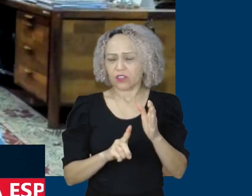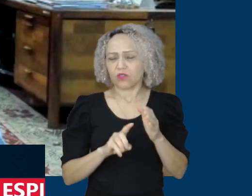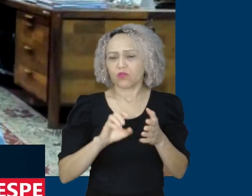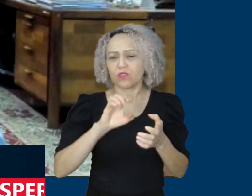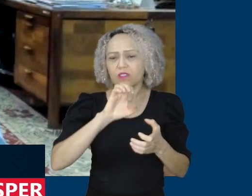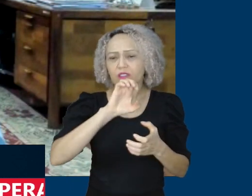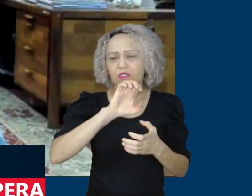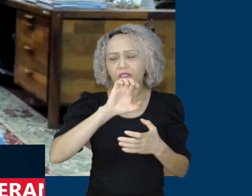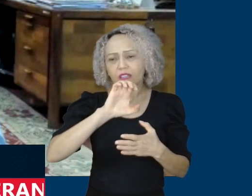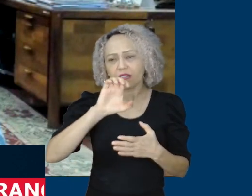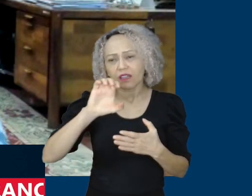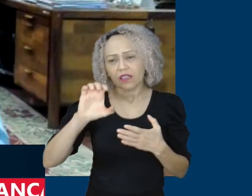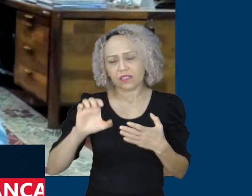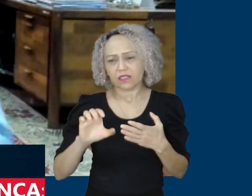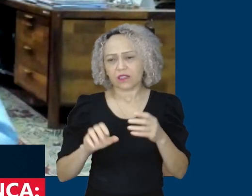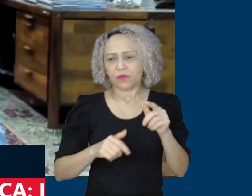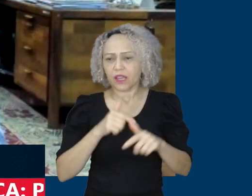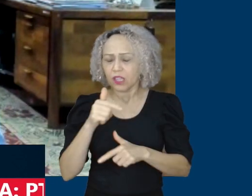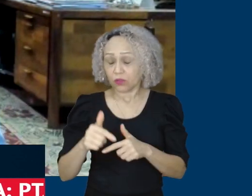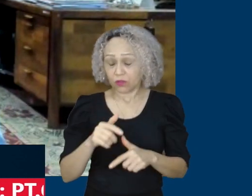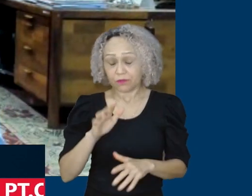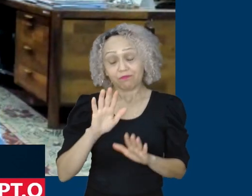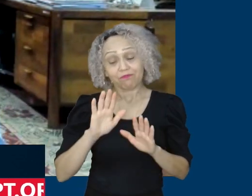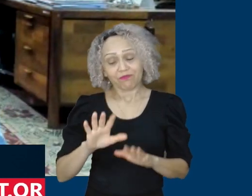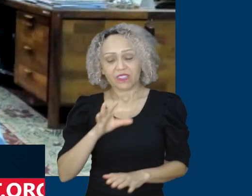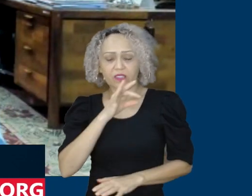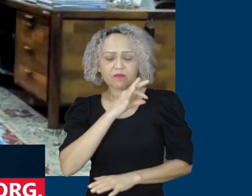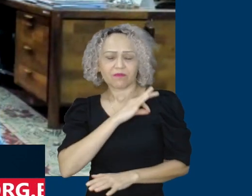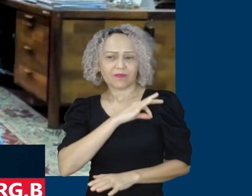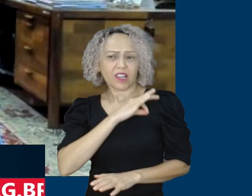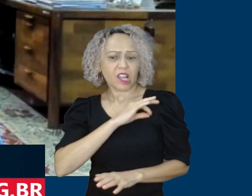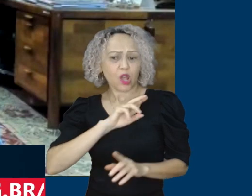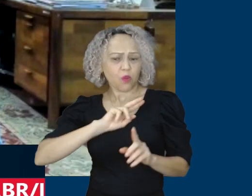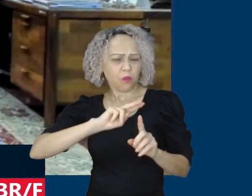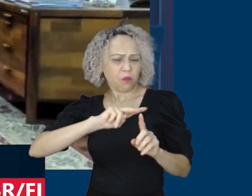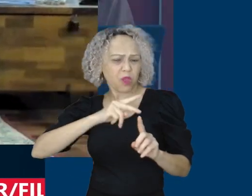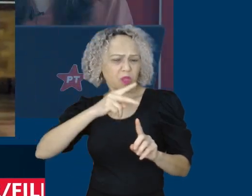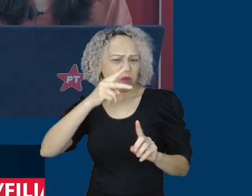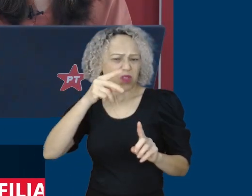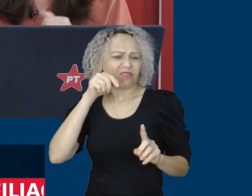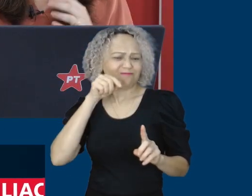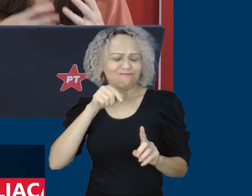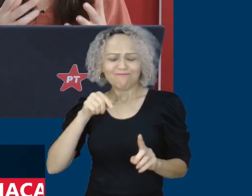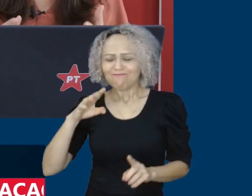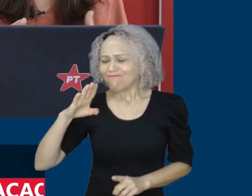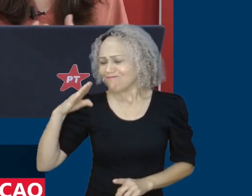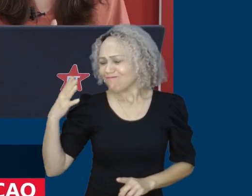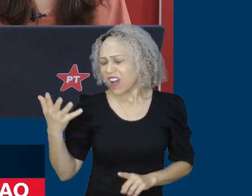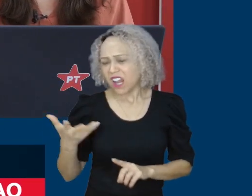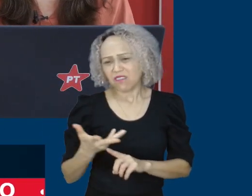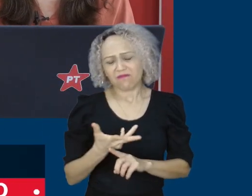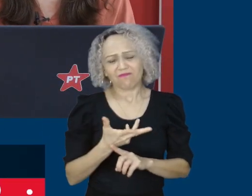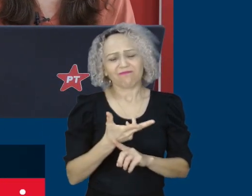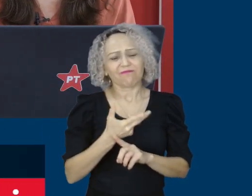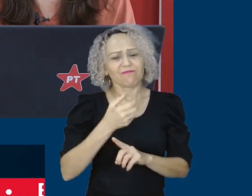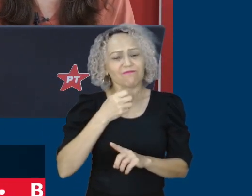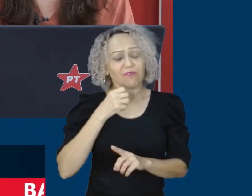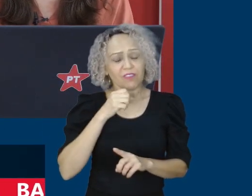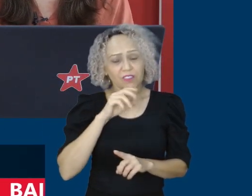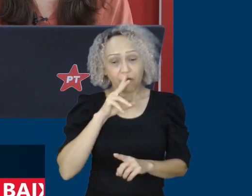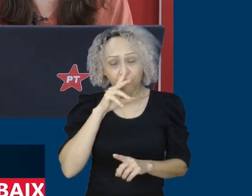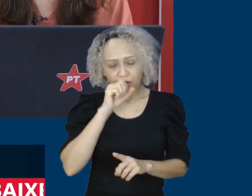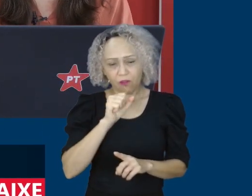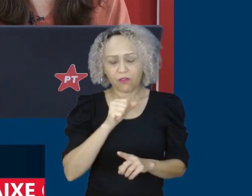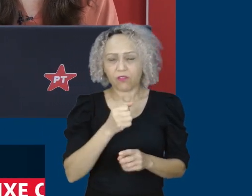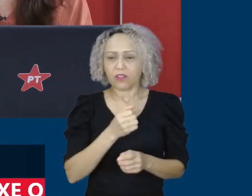salário mínimo é uma baita ferramenta de distribuição de renda. E outra retomada também pelo